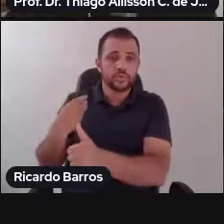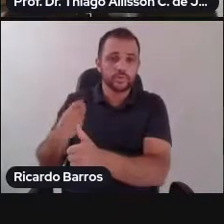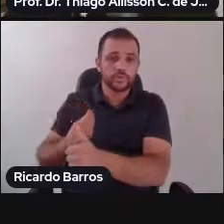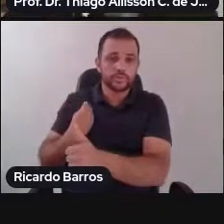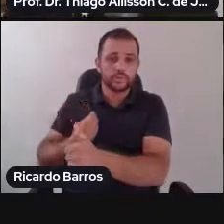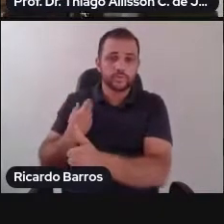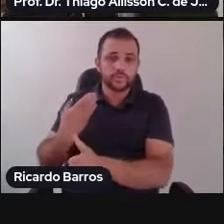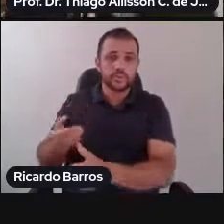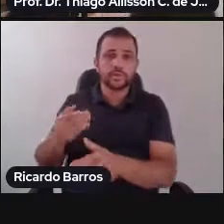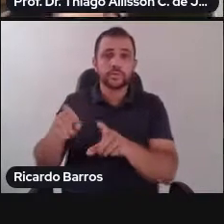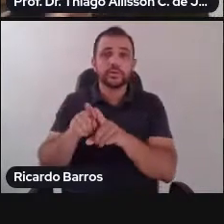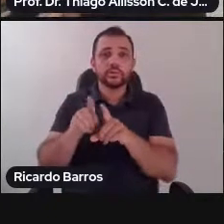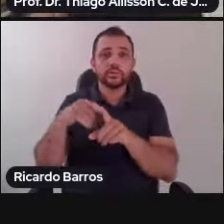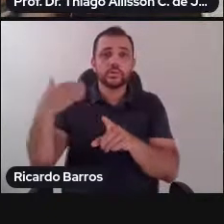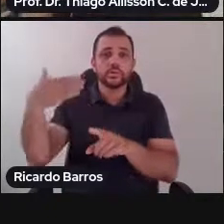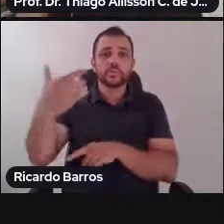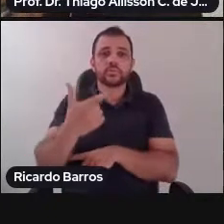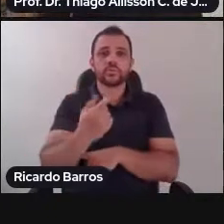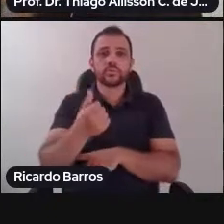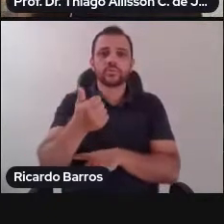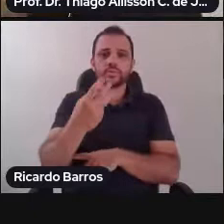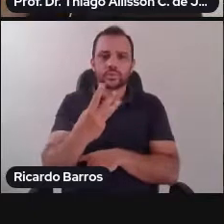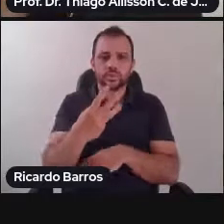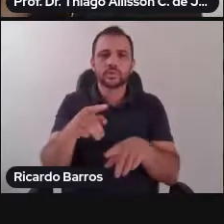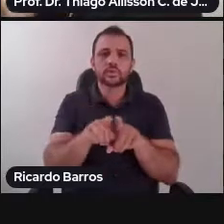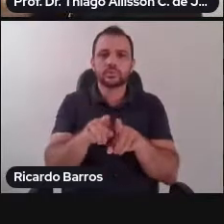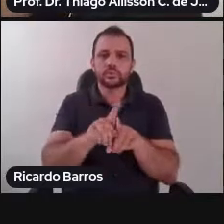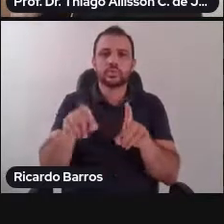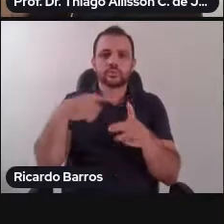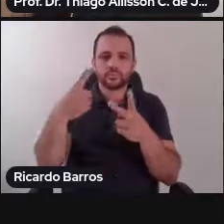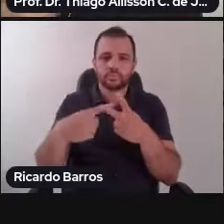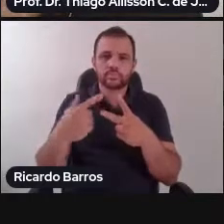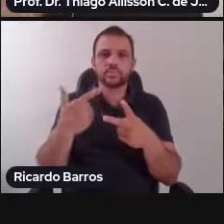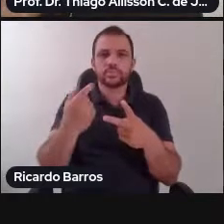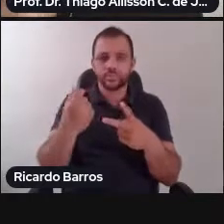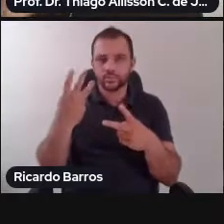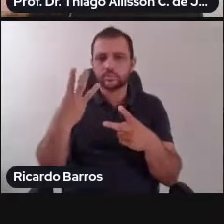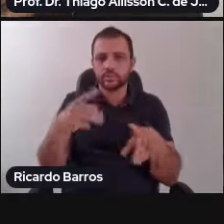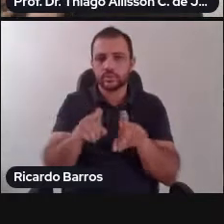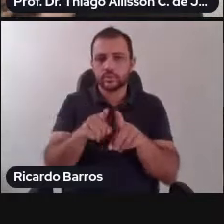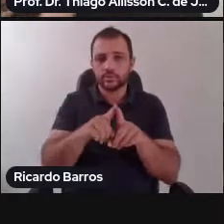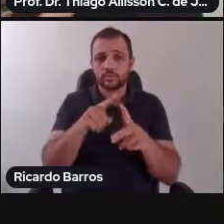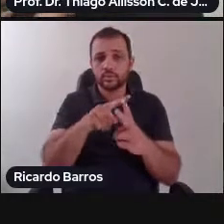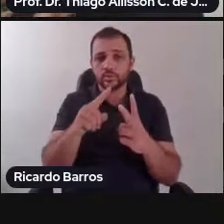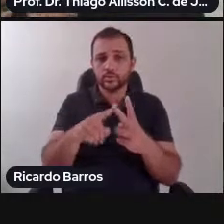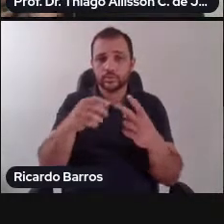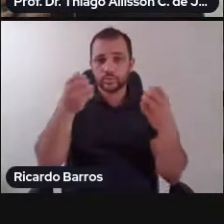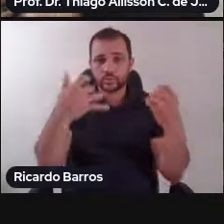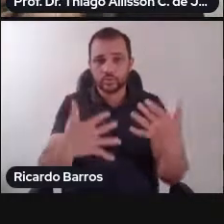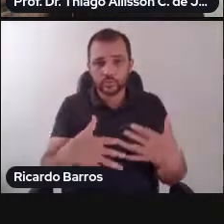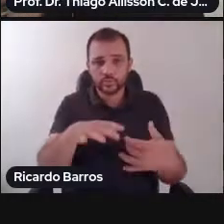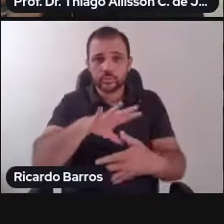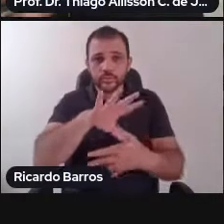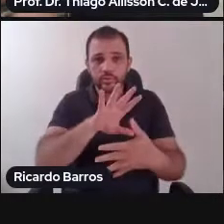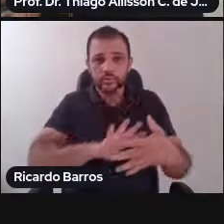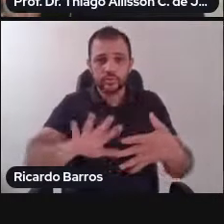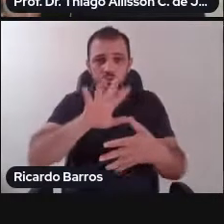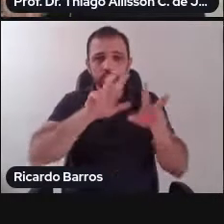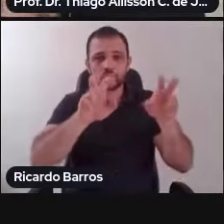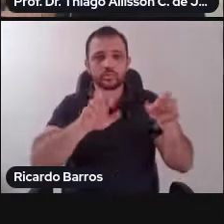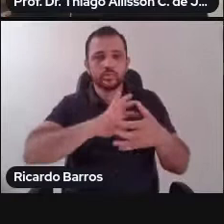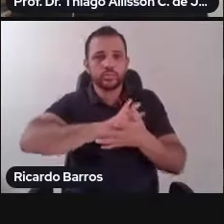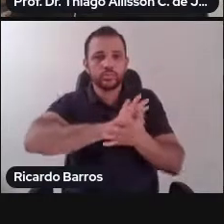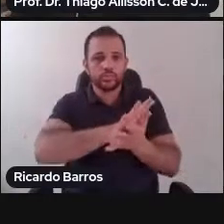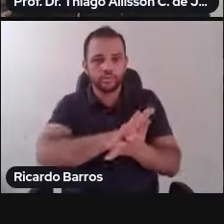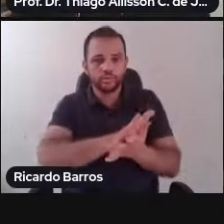e em 2013 a convenção interamericana sobre toda a forma de discriminação e tolerância, bem como também contra racismo,